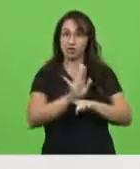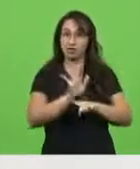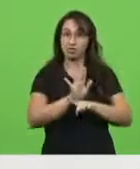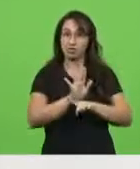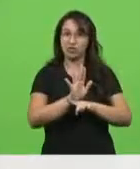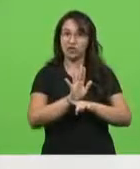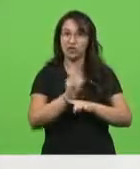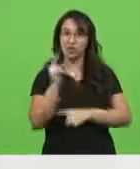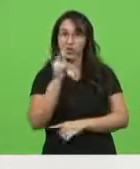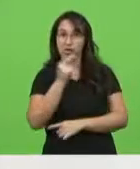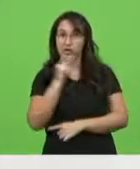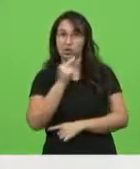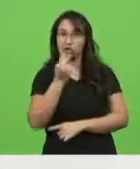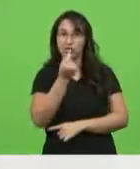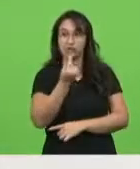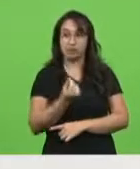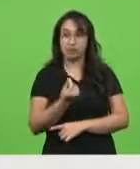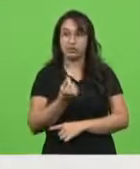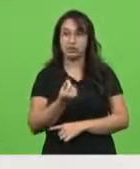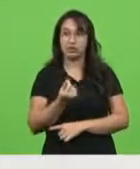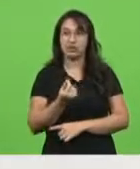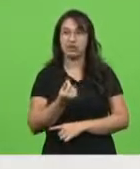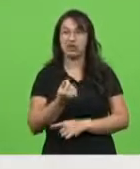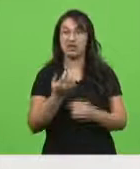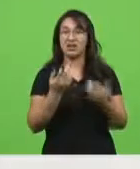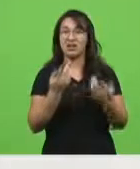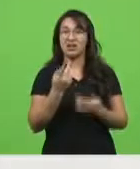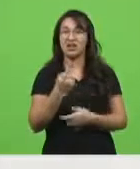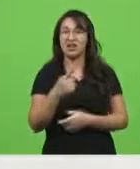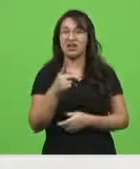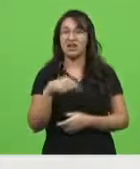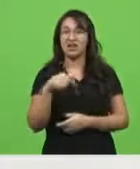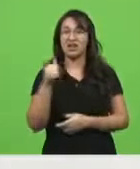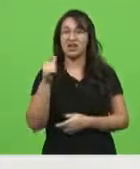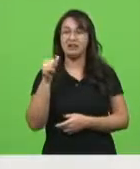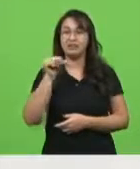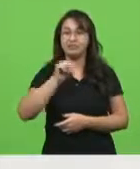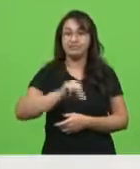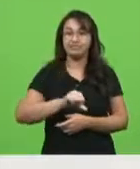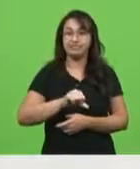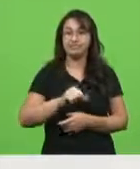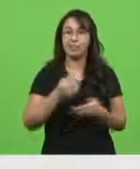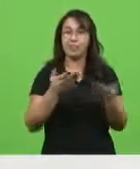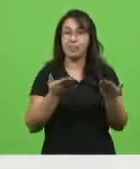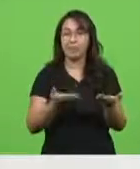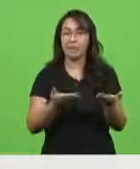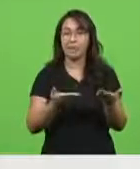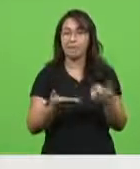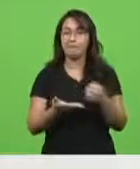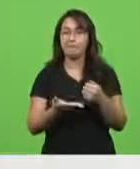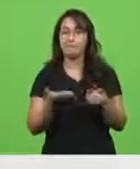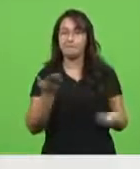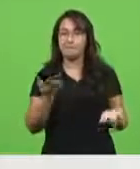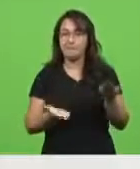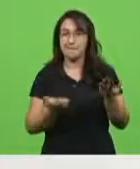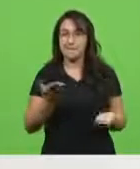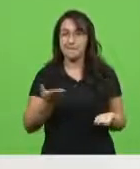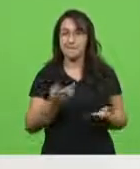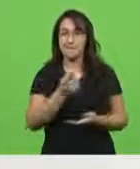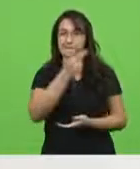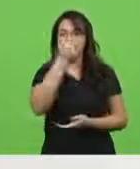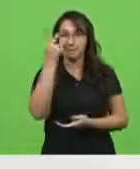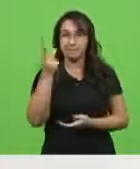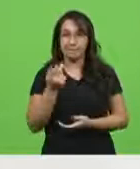deputado Bruno, como bem o senhor diz, mas, infelizmente, ele vai ser o fiel da balança para que pessoas que realmente não têm